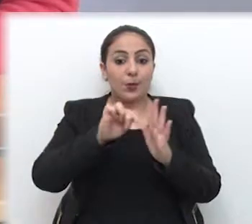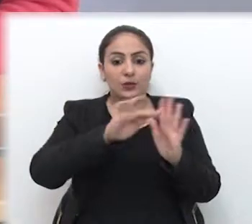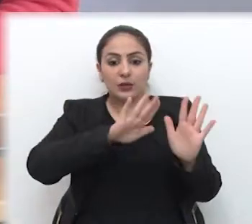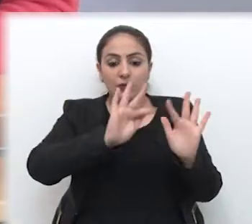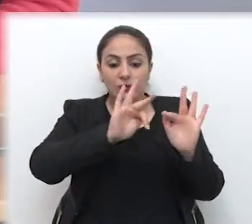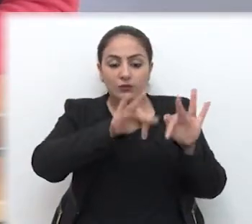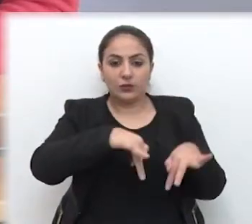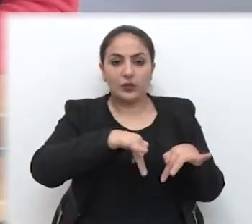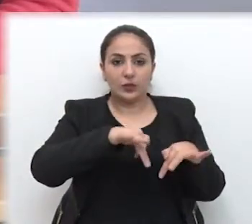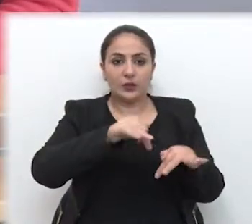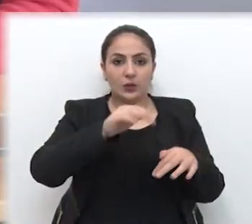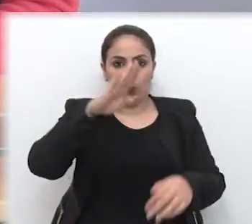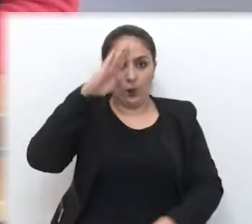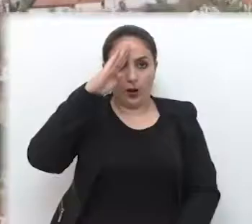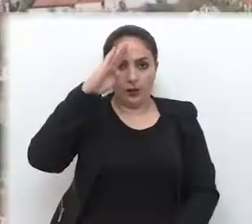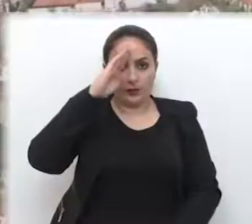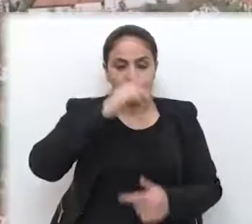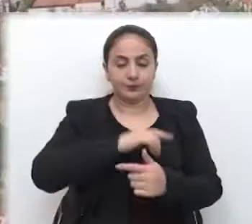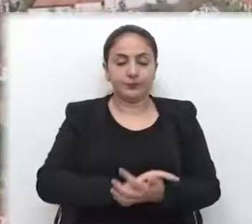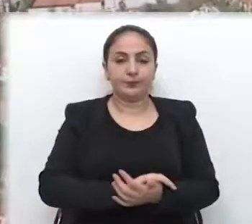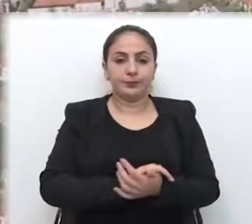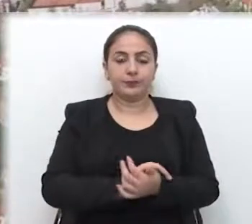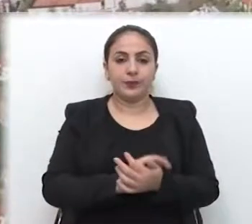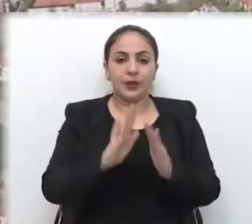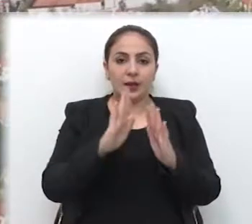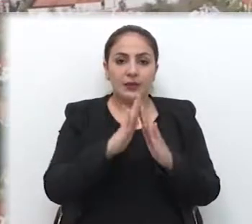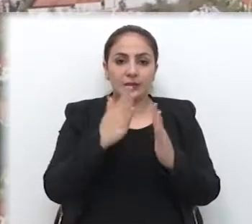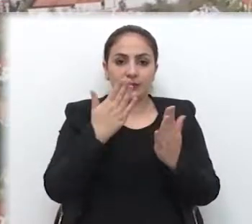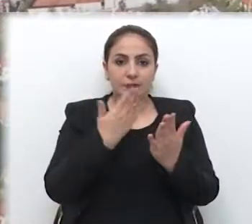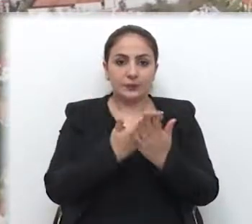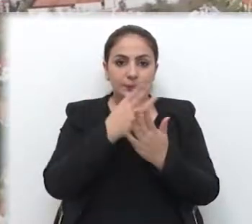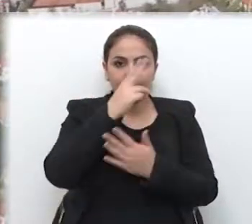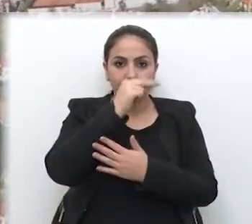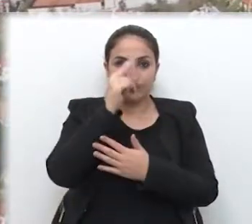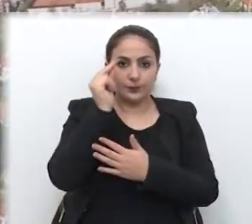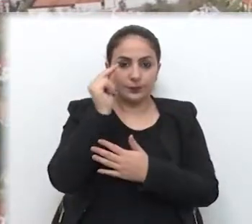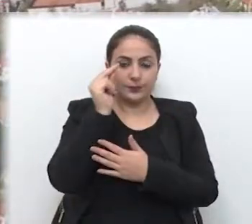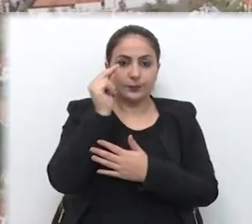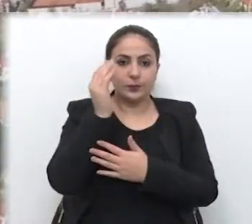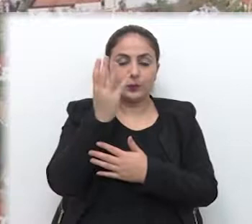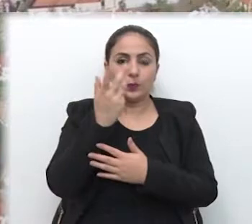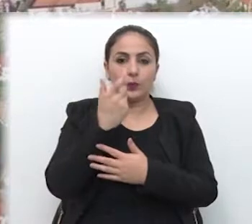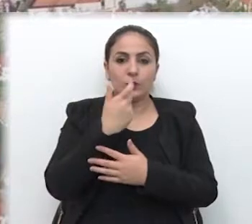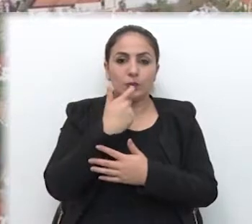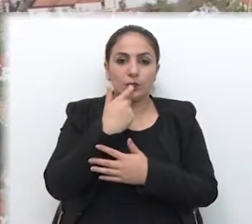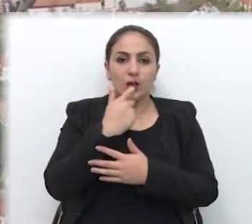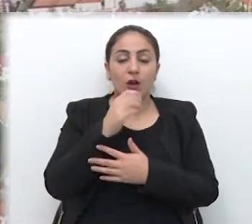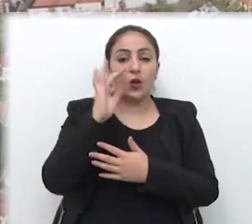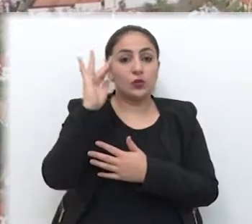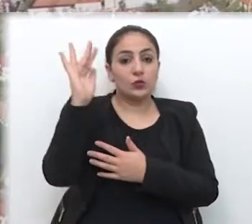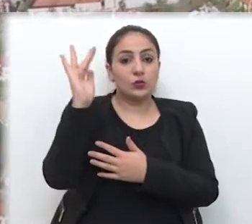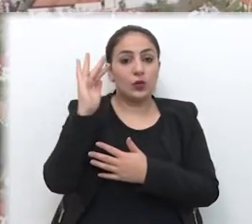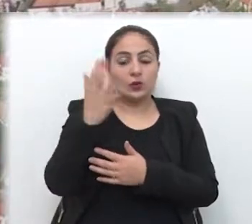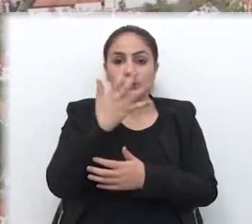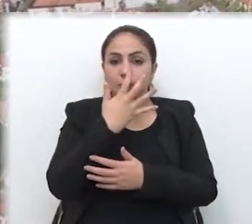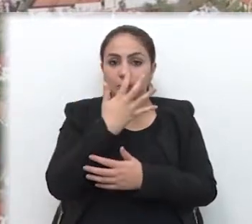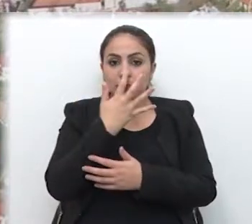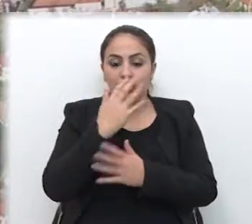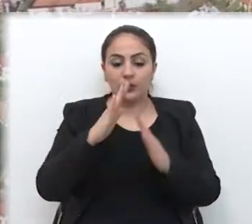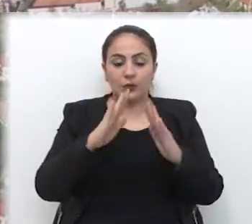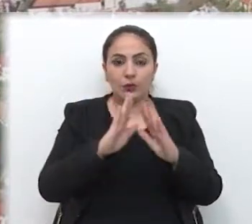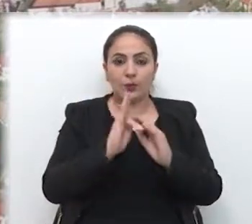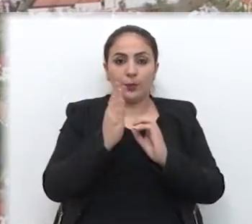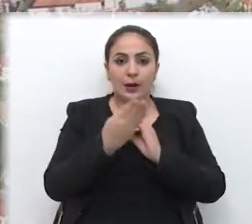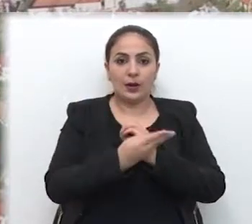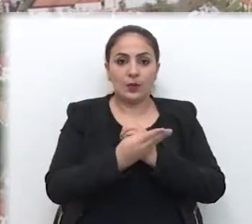a retirada dos vigilantes. A Escola Municipal de Educação Infantil Sonho Encantado, que fica localizada no bairro